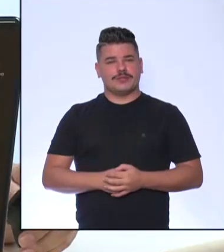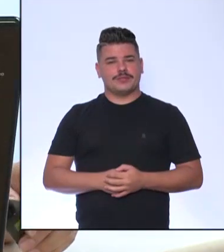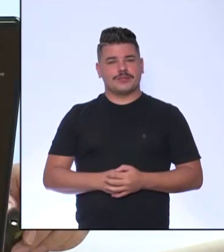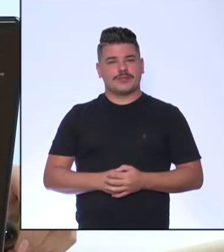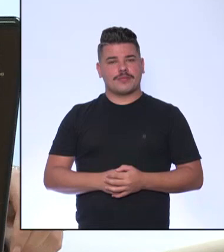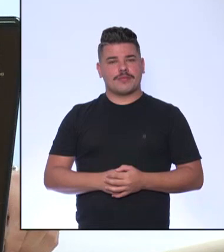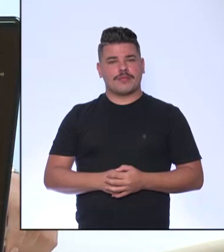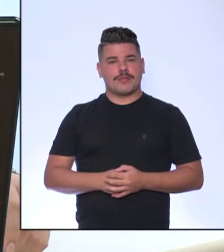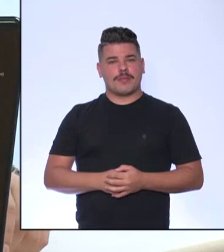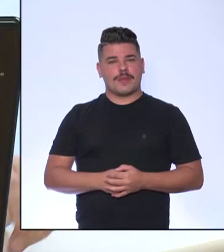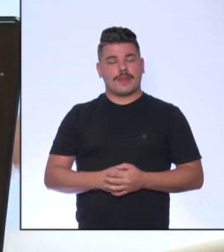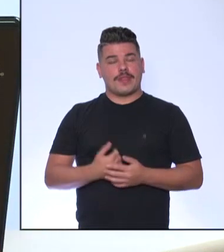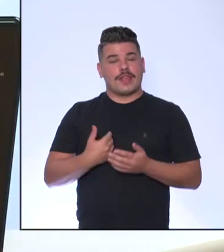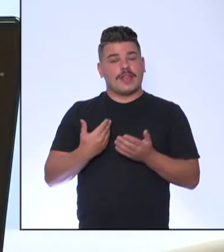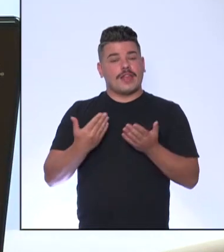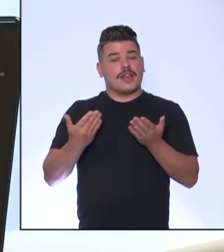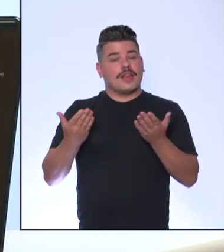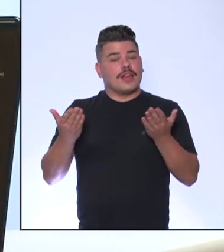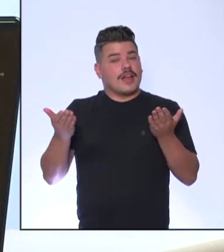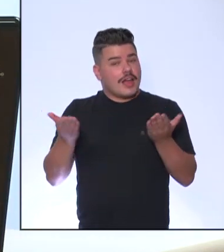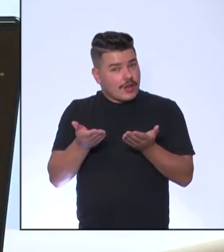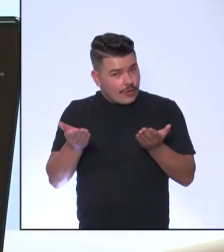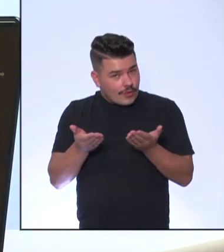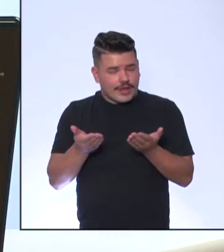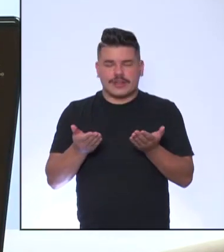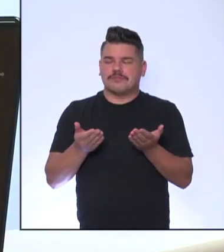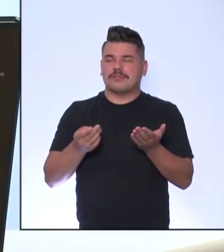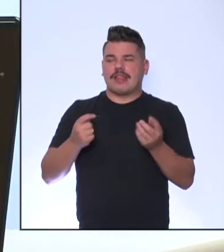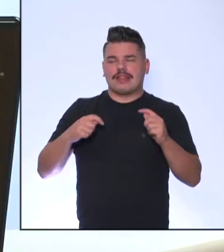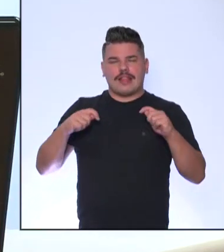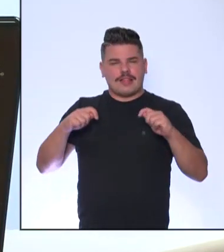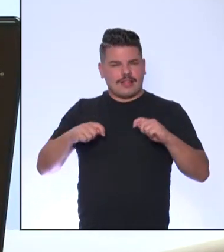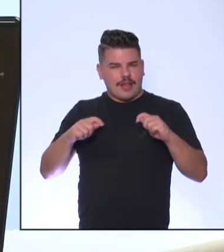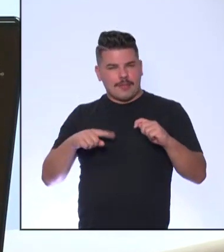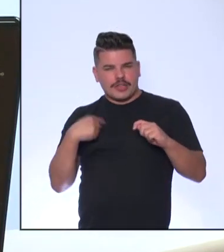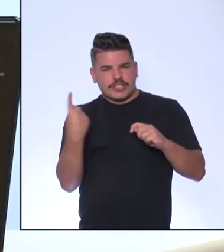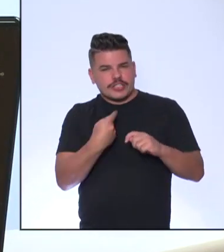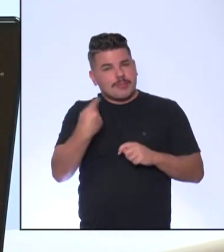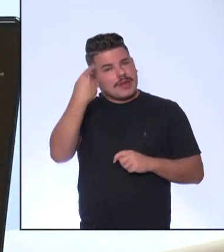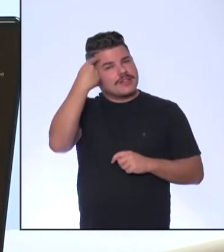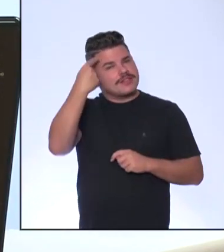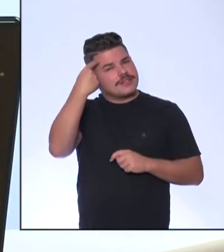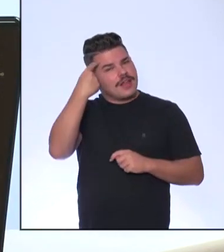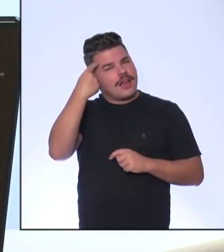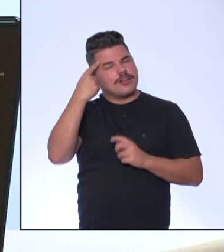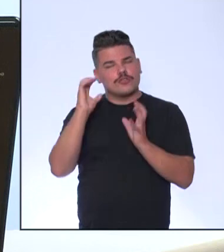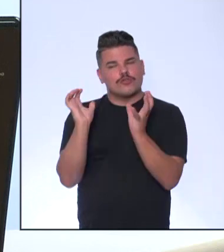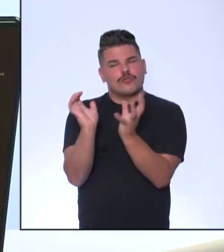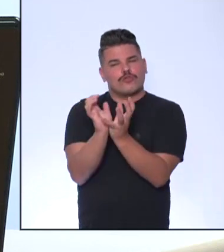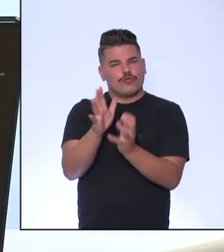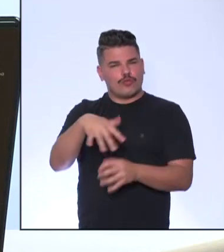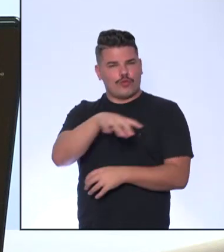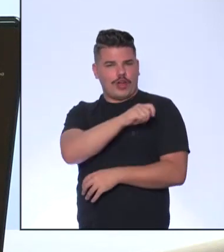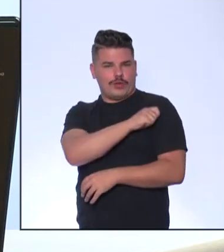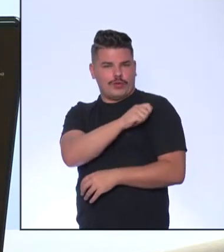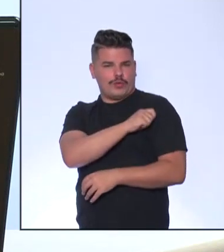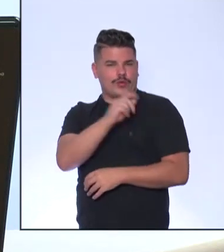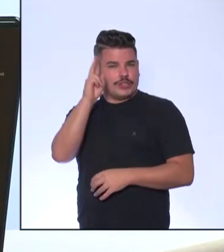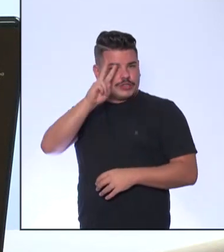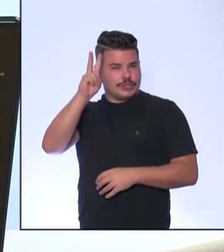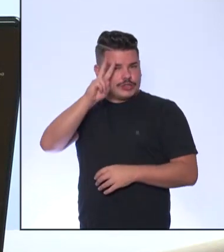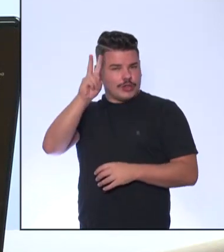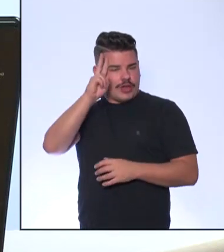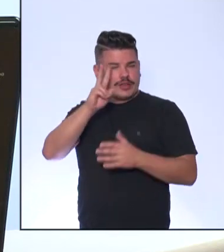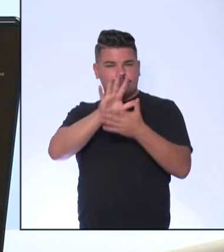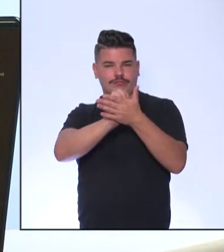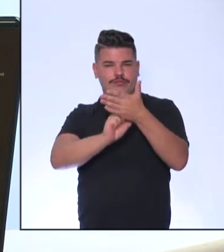Agora a gente vai começar a trabalhar com o que a gente chama de atitude historiadora dos nossos alunos. No currículo de História,